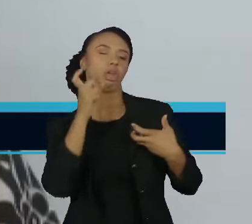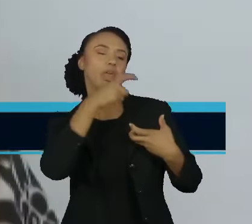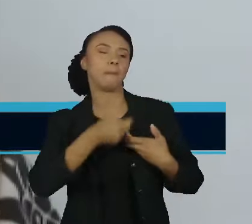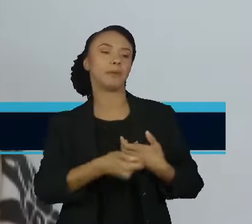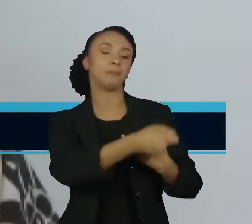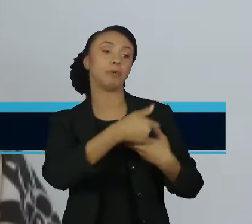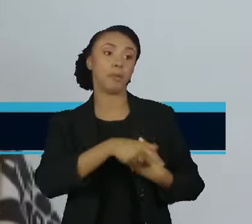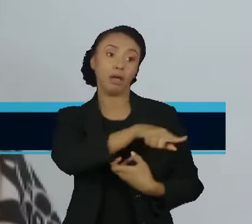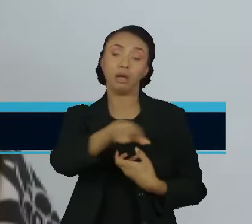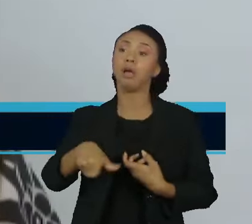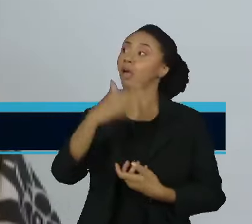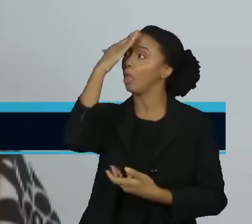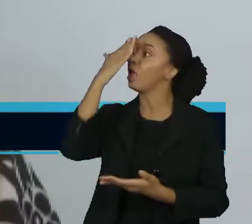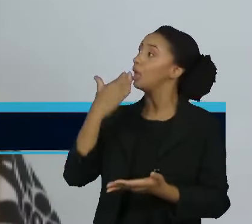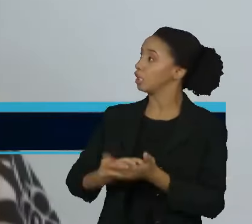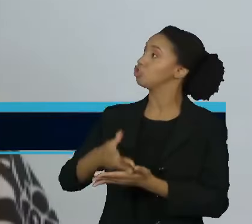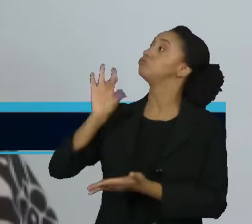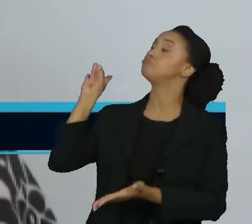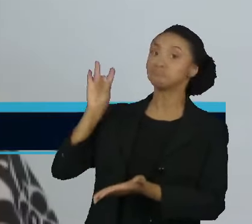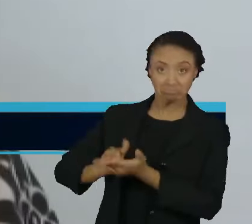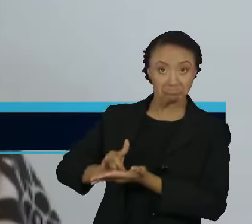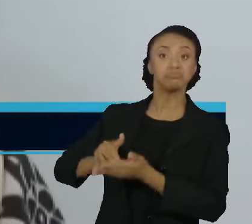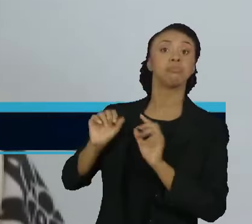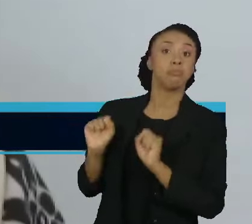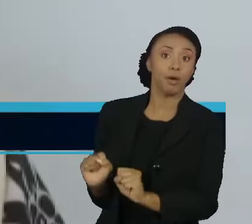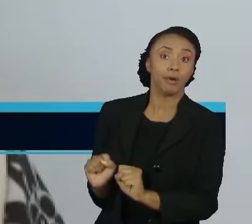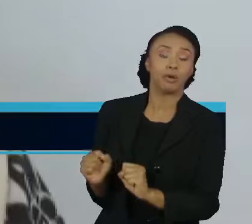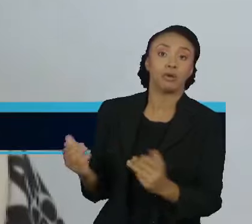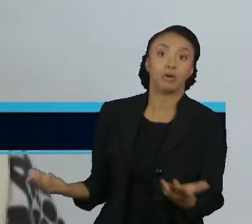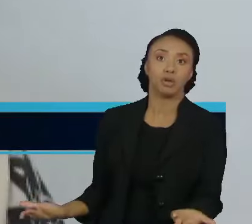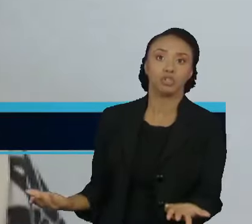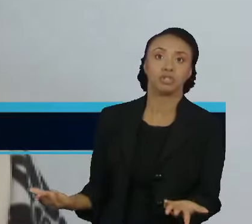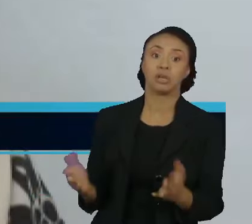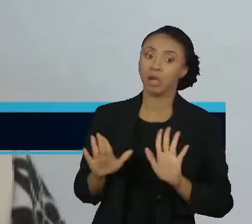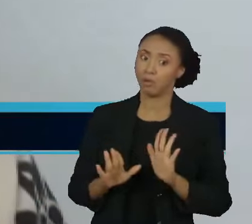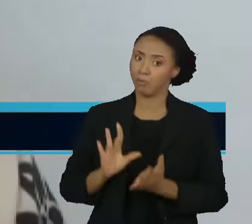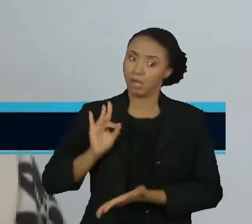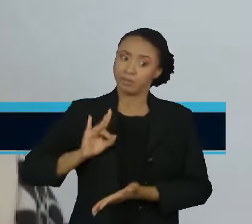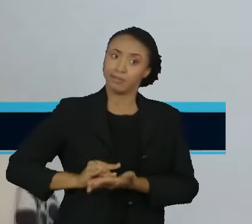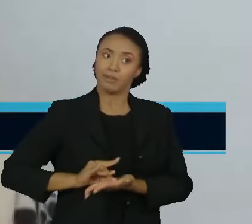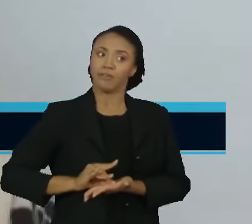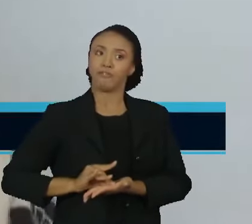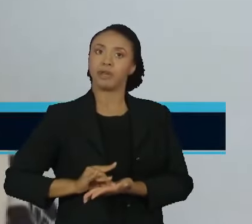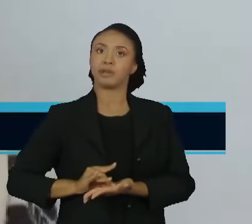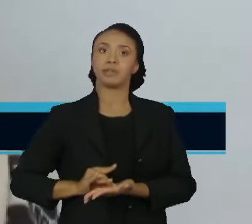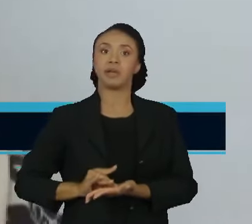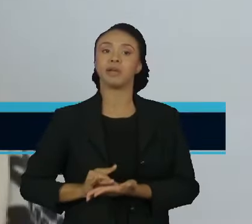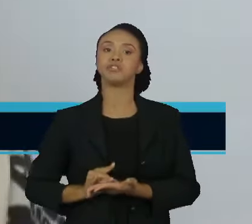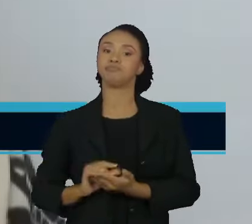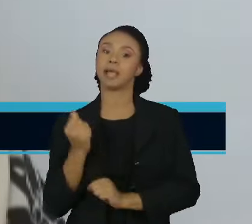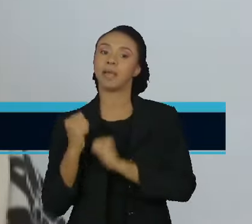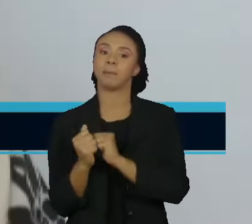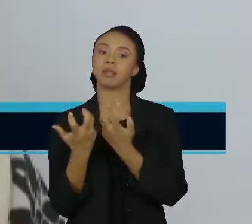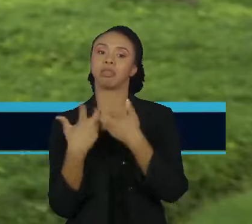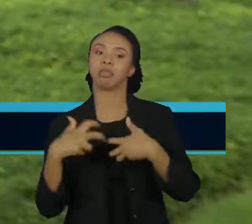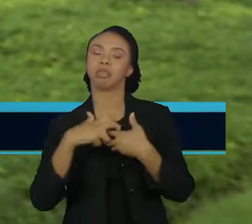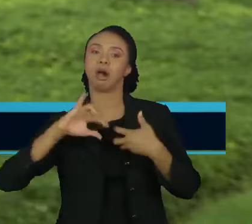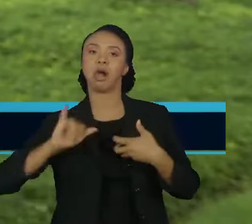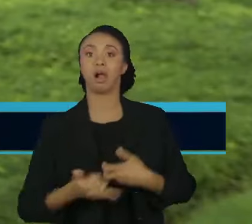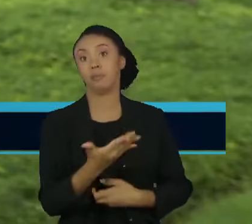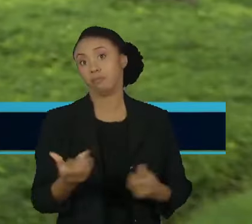acreditar que aquele conteúdo, de fato, é verídico, quando, no fundo, ele foi produzido por uma inteligência artificial.